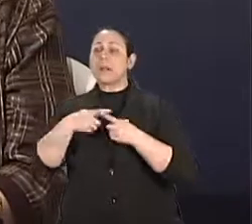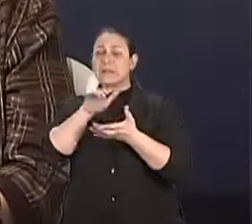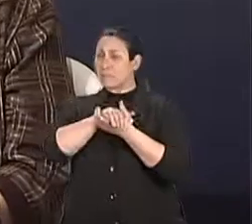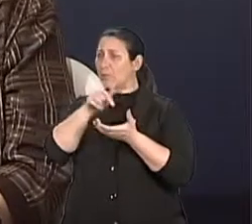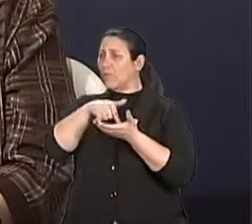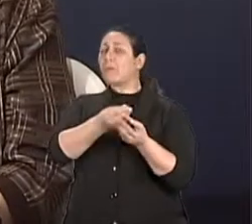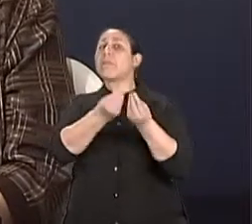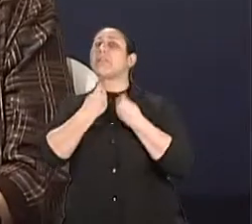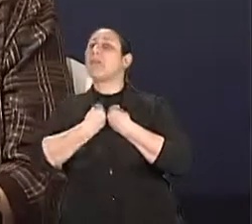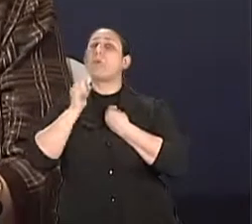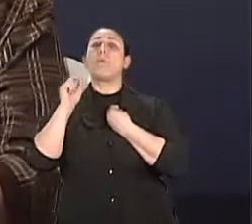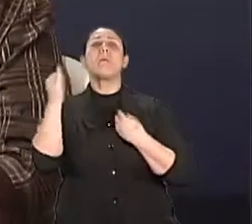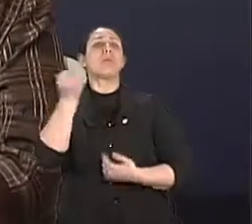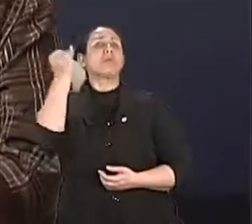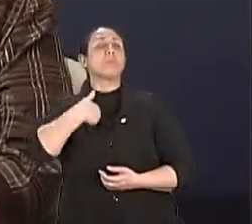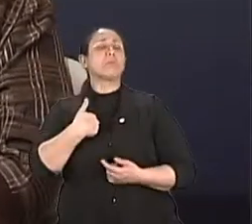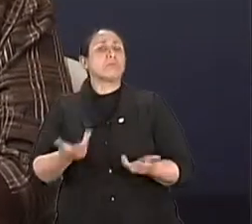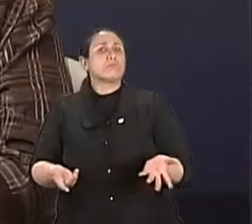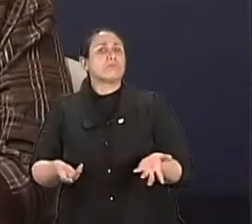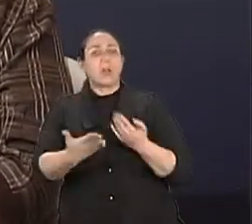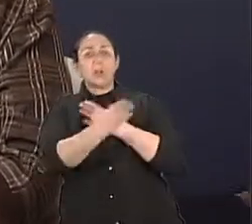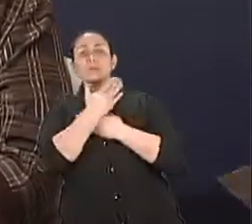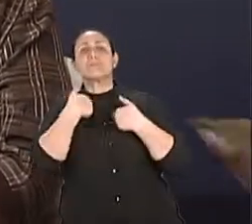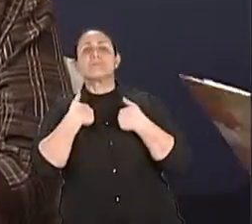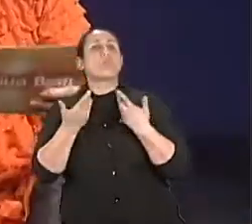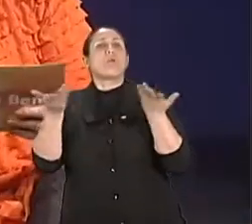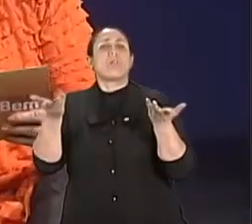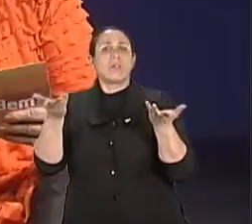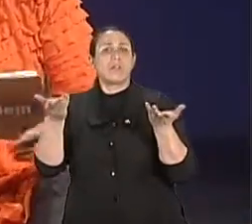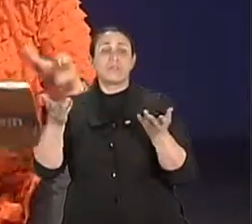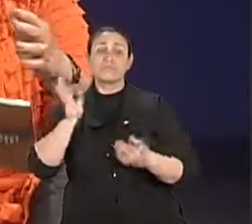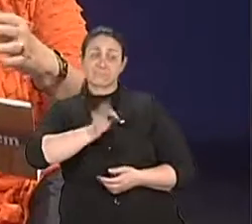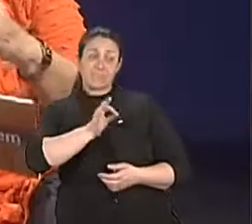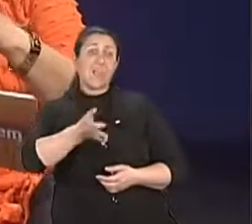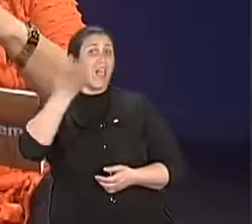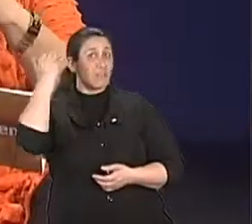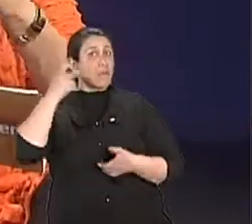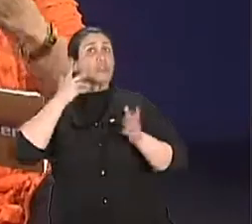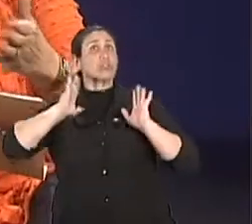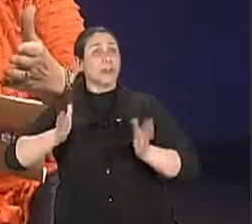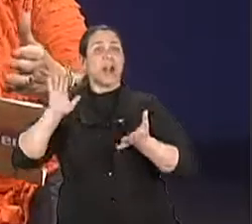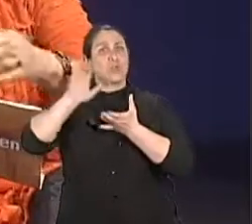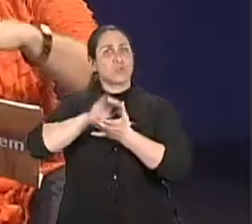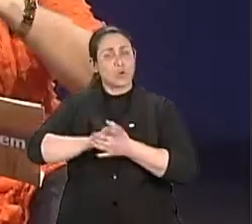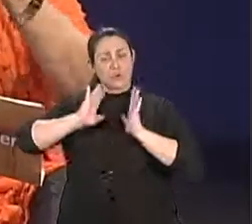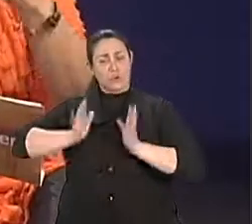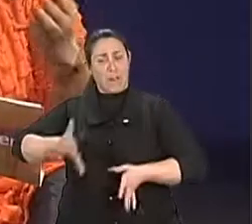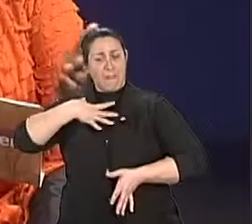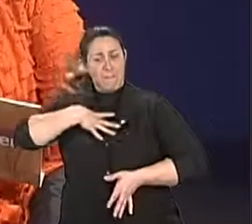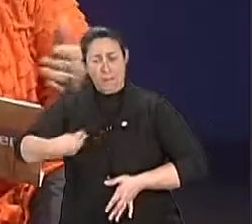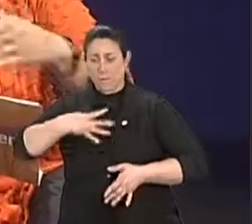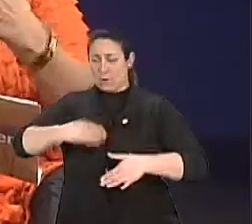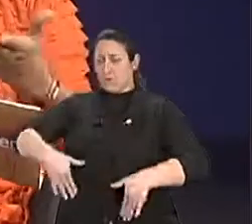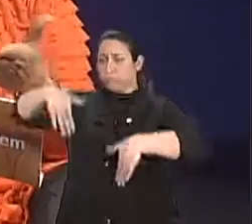quê? Pra que que ele me serve? Já serviu pra encontrar o par? Já serviu pra ter filhos? Os filhos